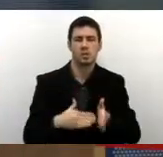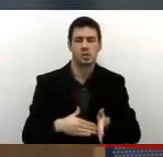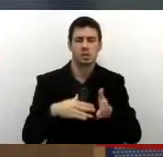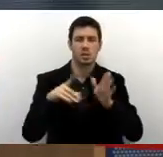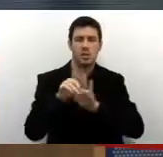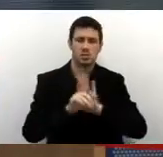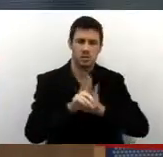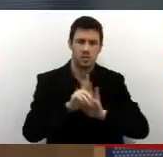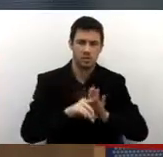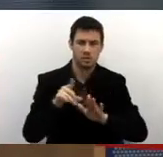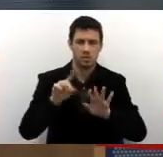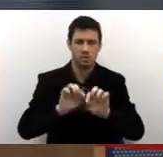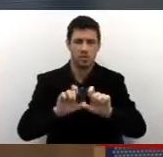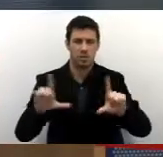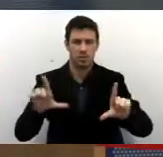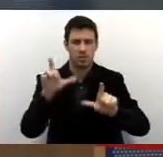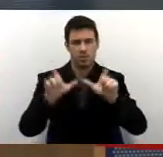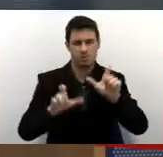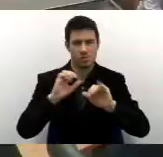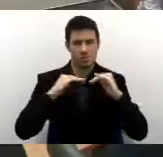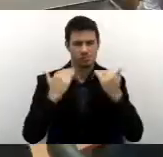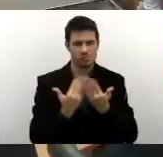Câmara Guarulhos, o canal da cidadania.